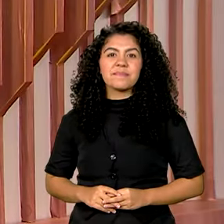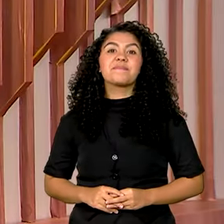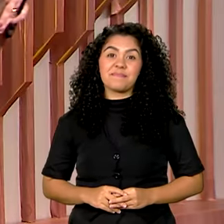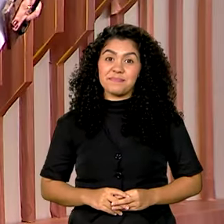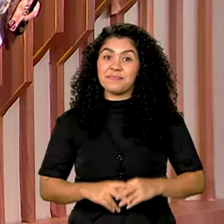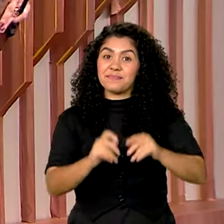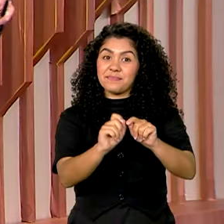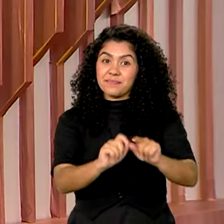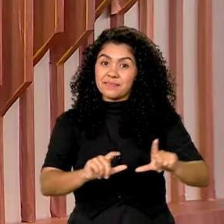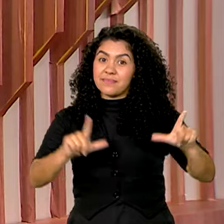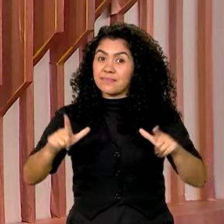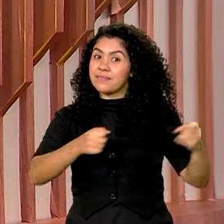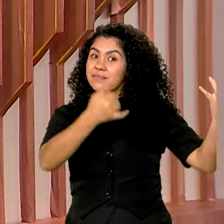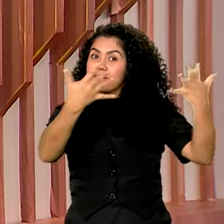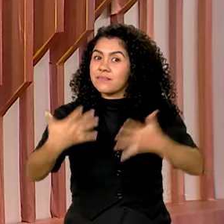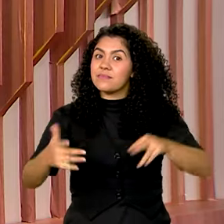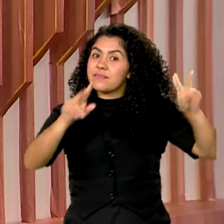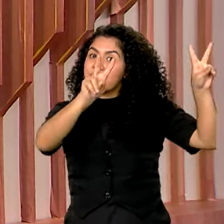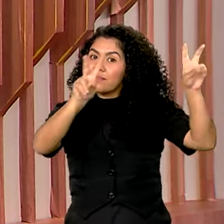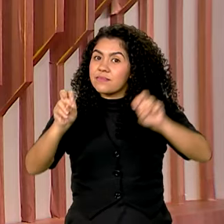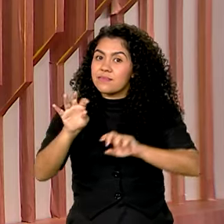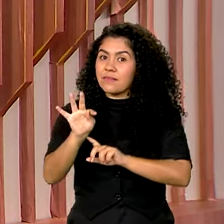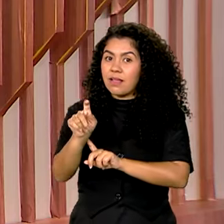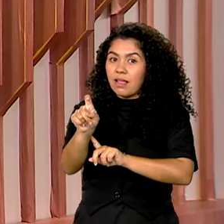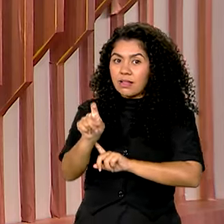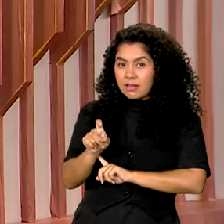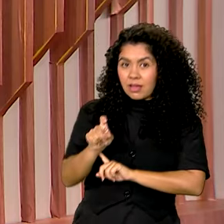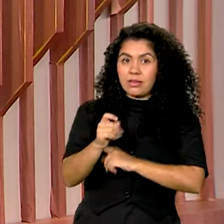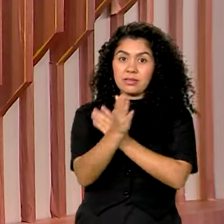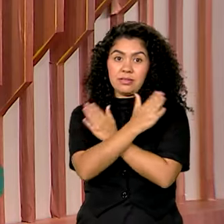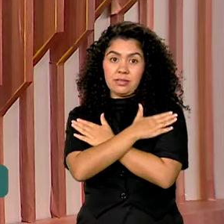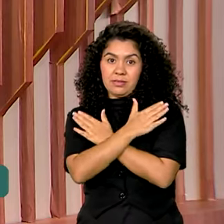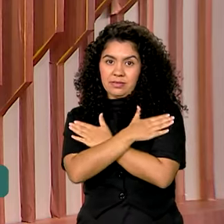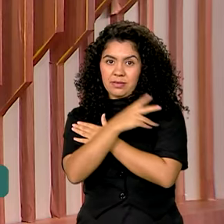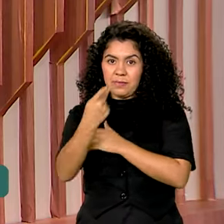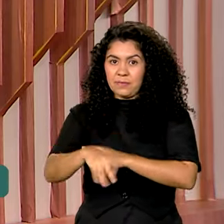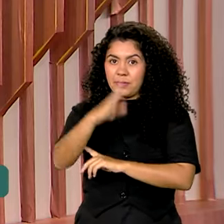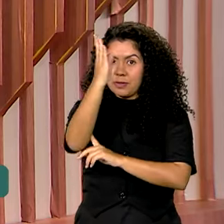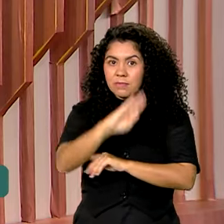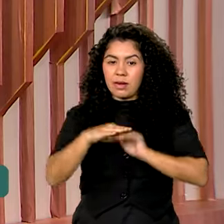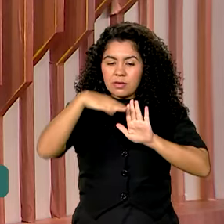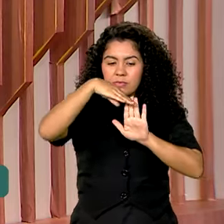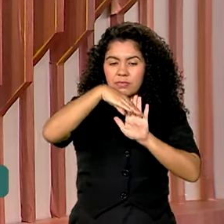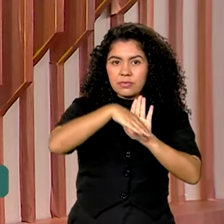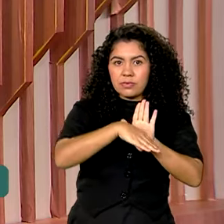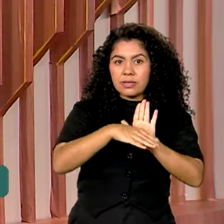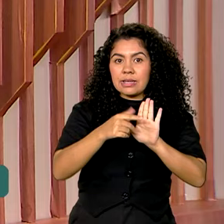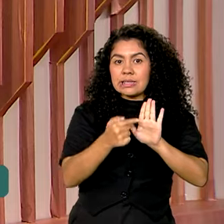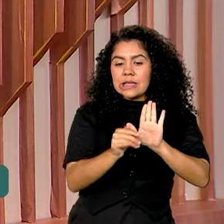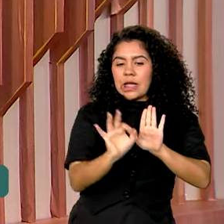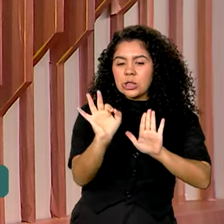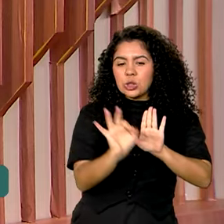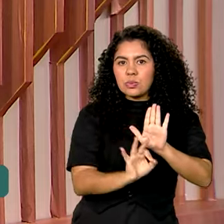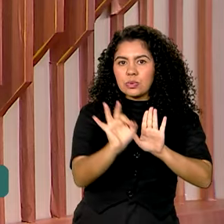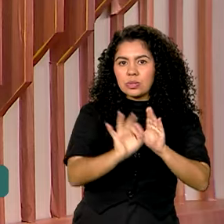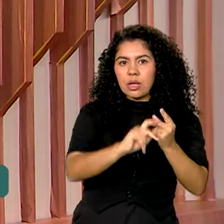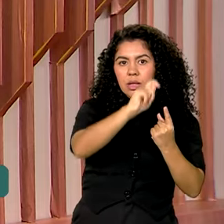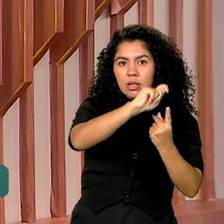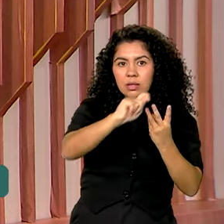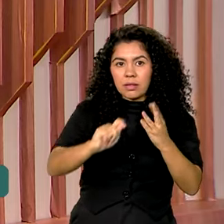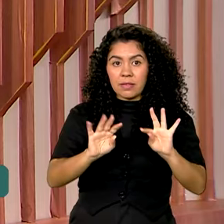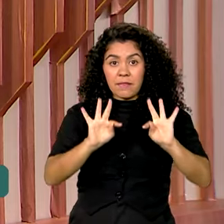Estamos de volta e vamos falar da taxa de desemprego no país que caiu para 7% no trimestre